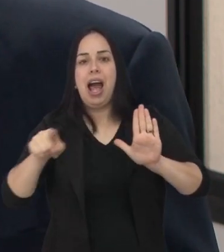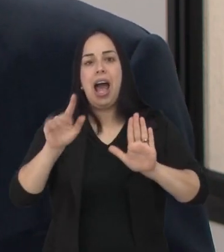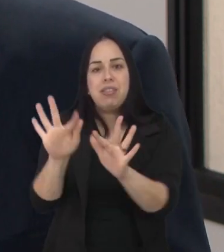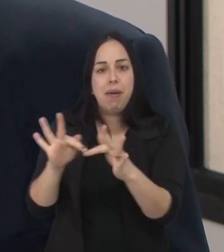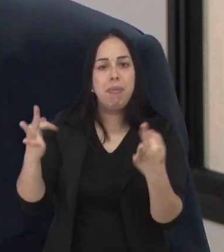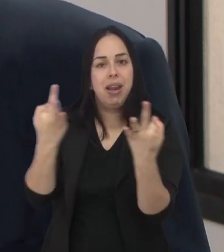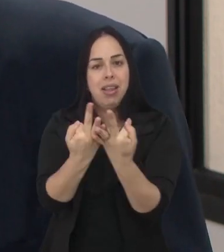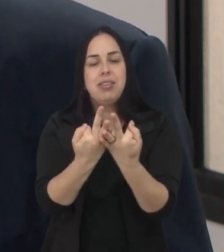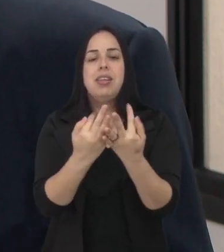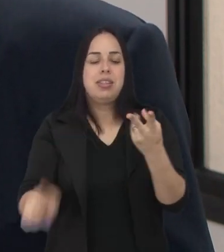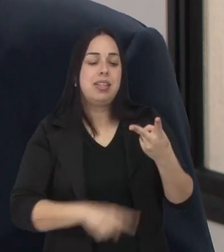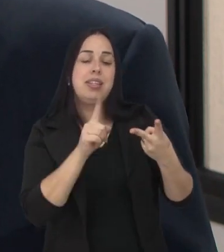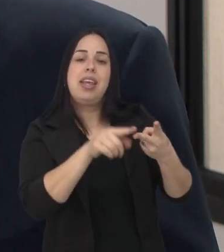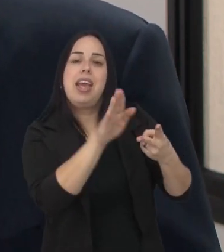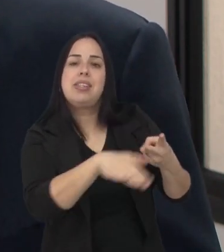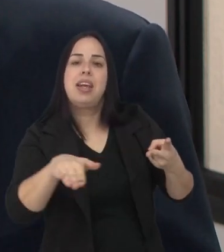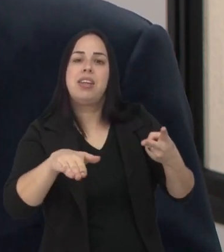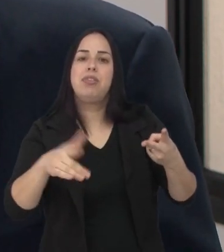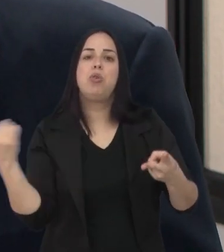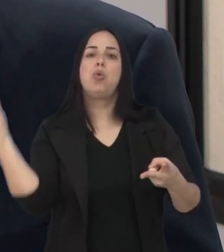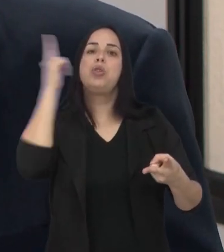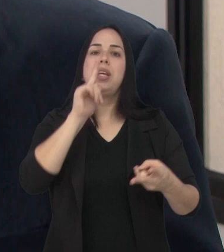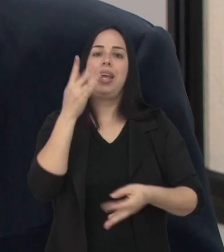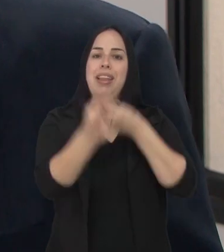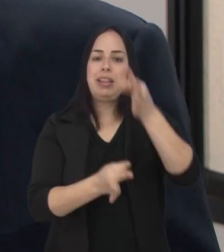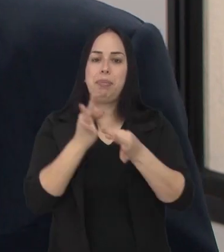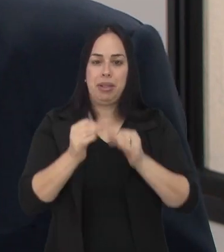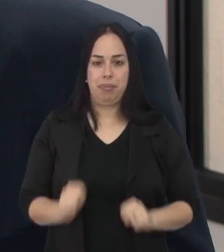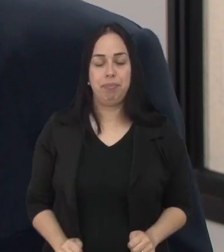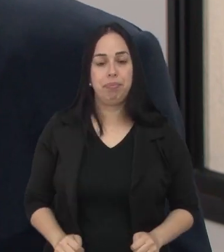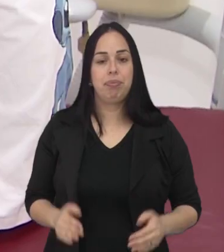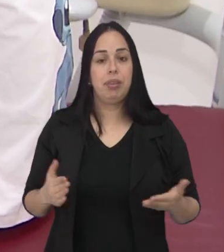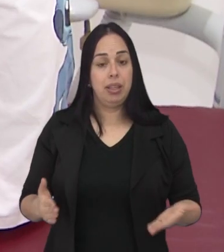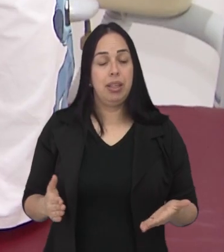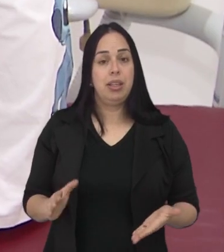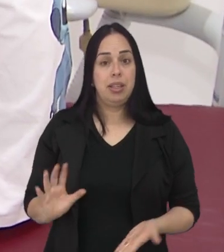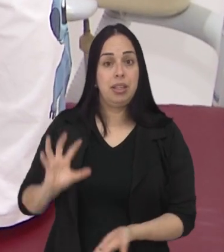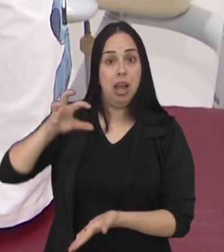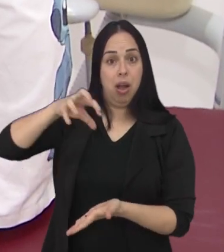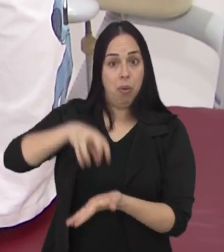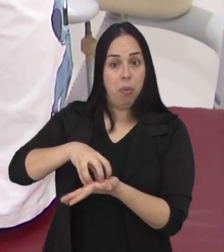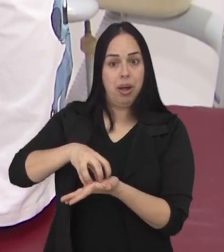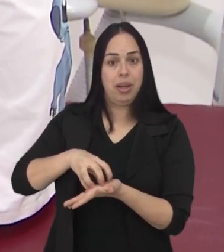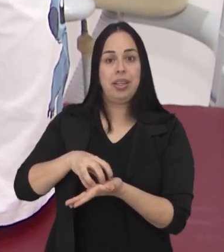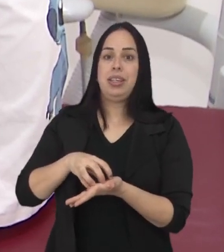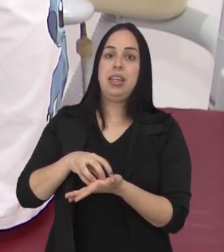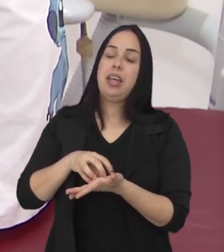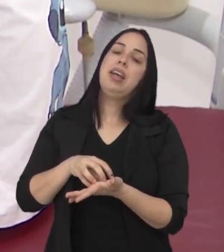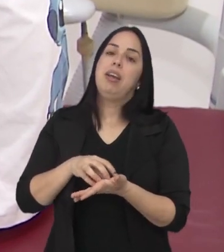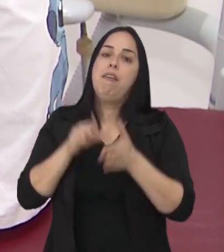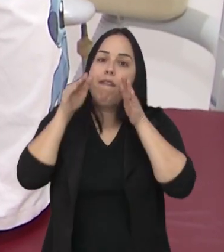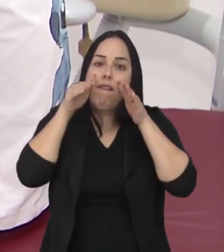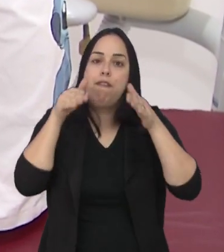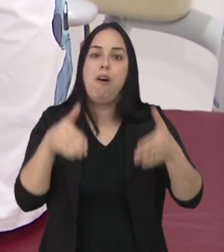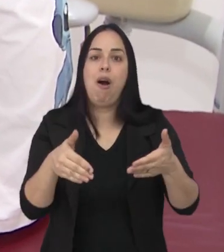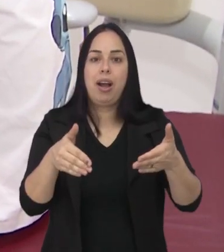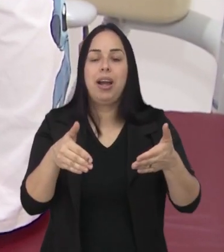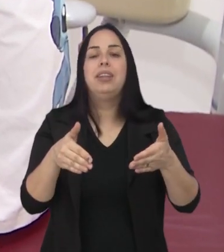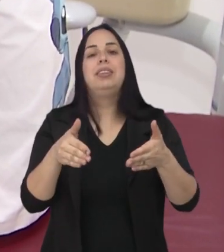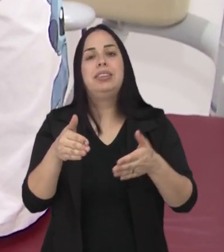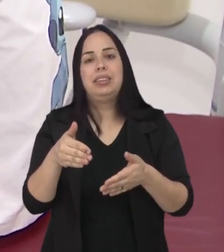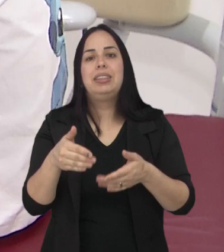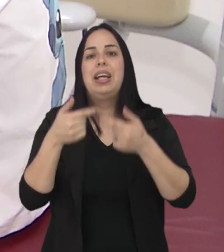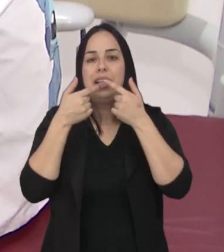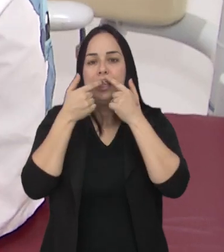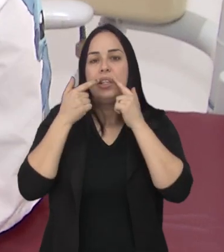aqui, com certeza muitas famílias e muitas crianças serão alcançadas. E uma das entidades especializadas no atendimento de